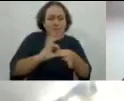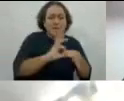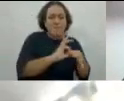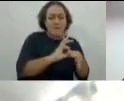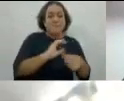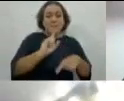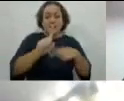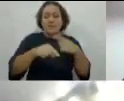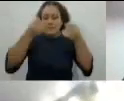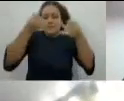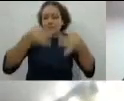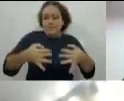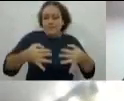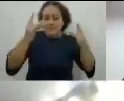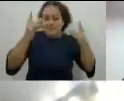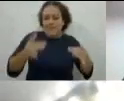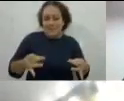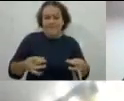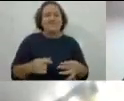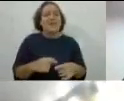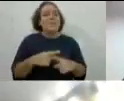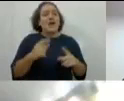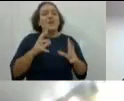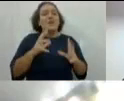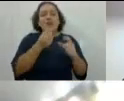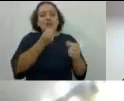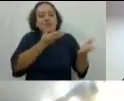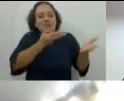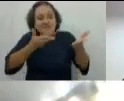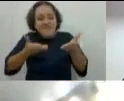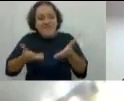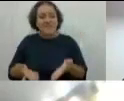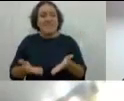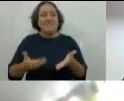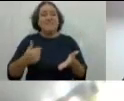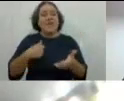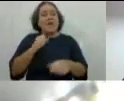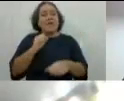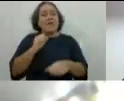detalhes. Mas sejam todos muito bem-vindos, eu espero vocês quinta-feira.